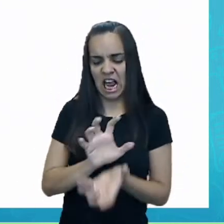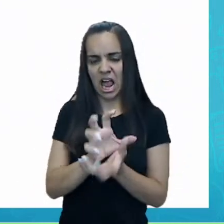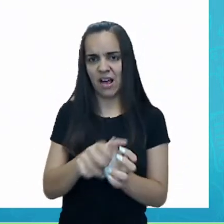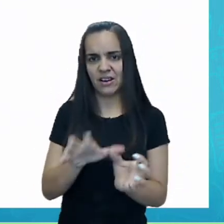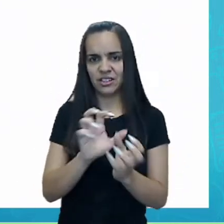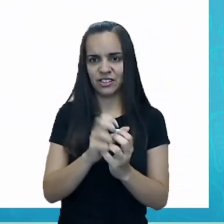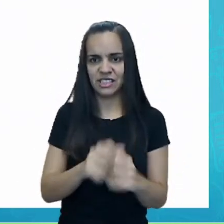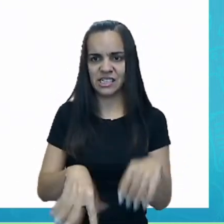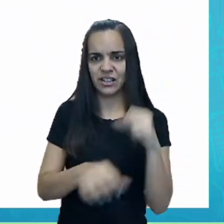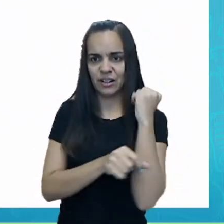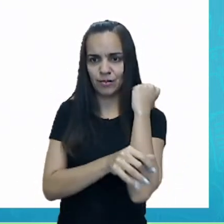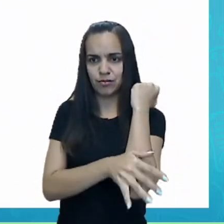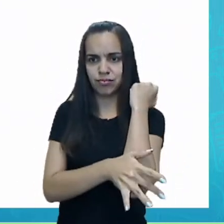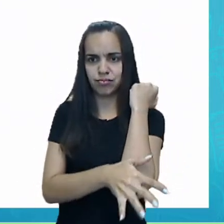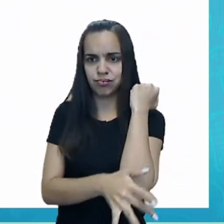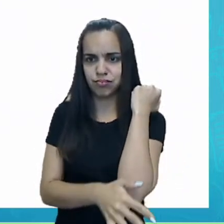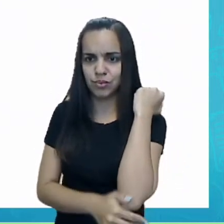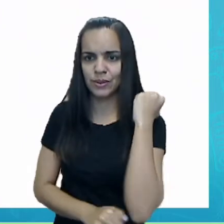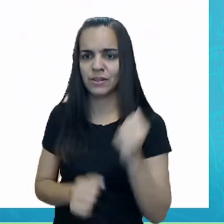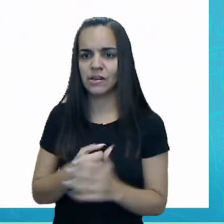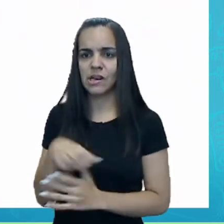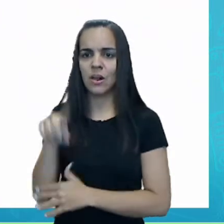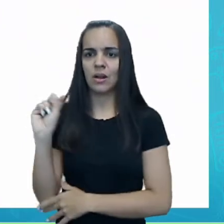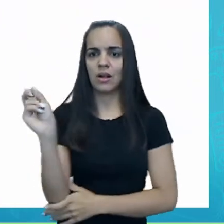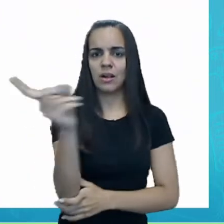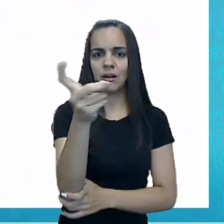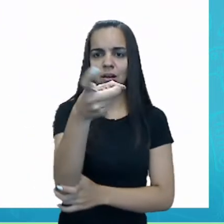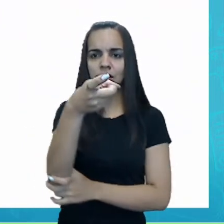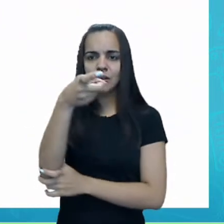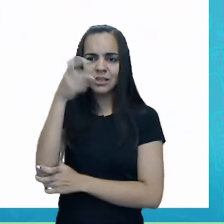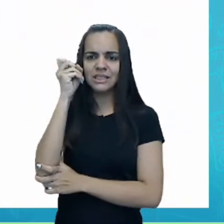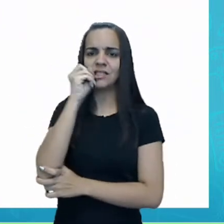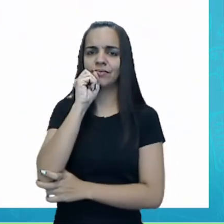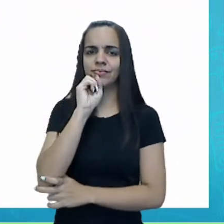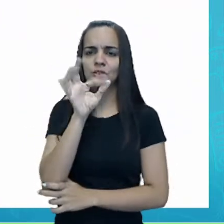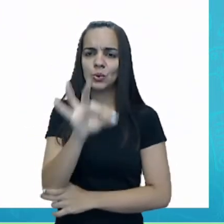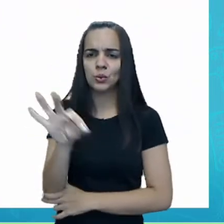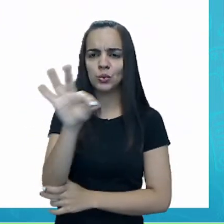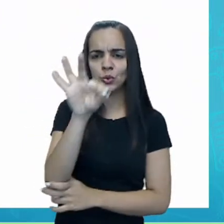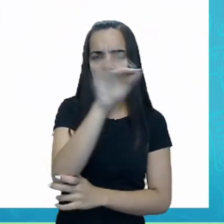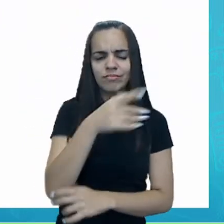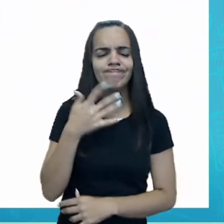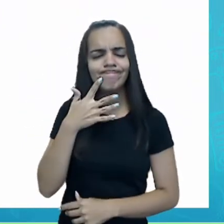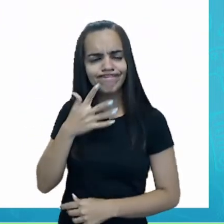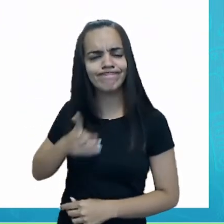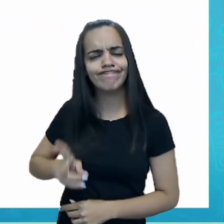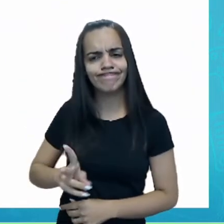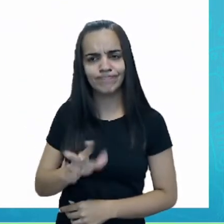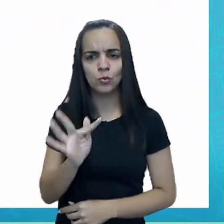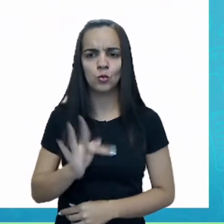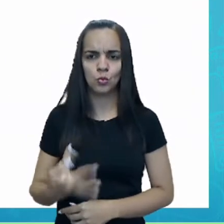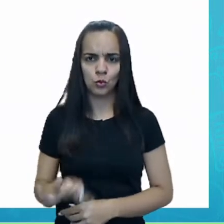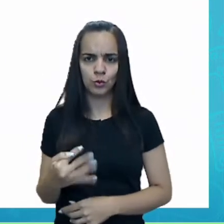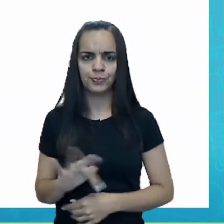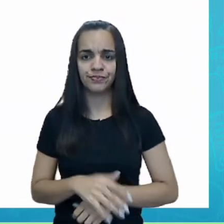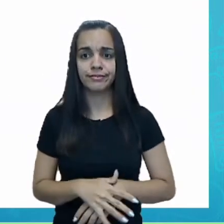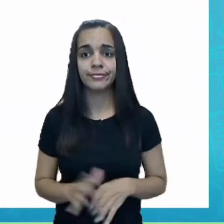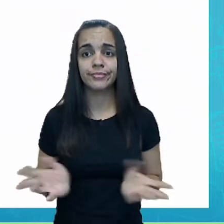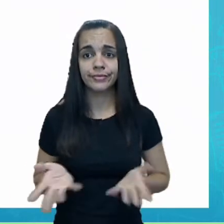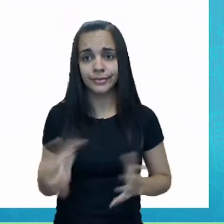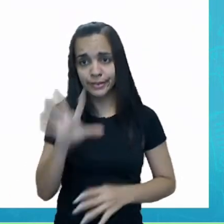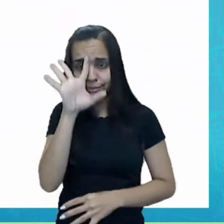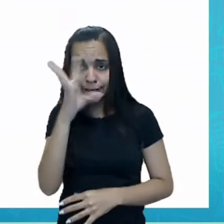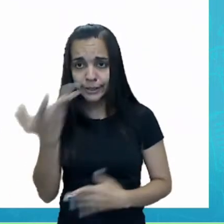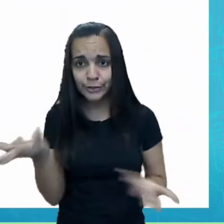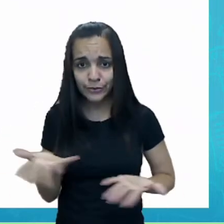raiz forte, lambia a mosca. Só que o dente ainda doía. E agora? Será